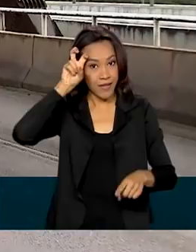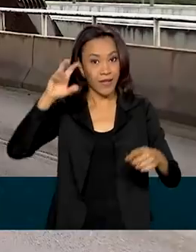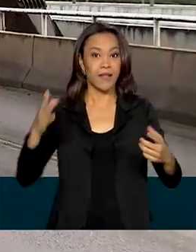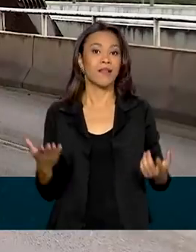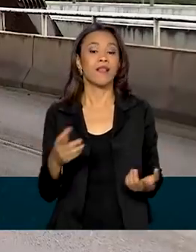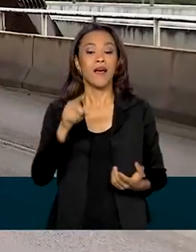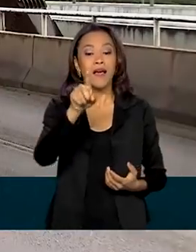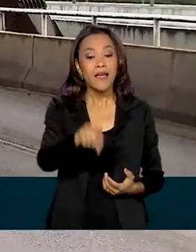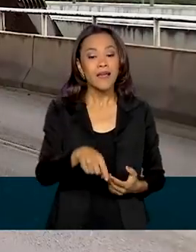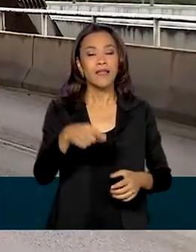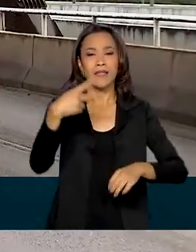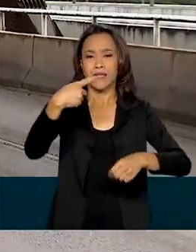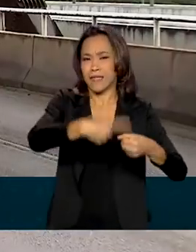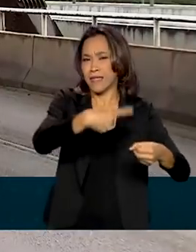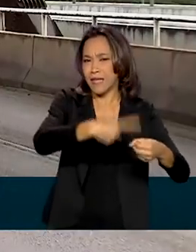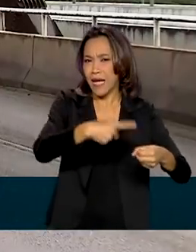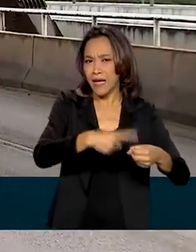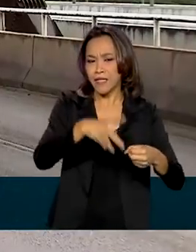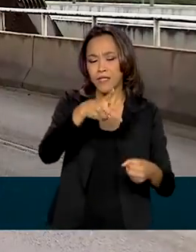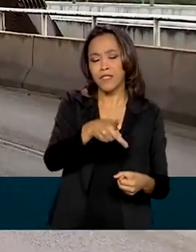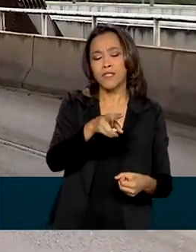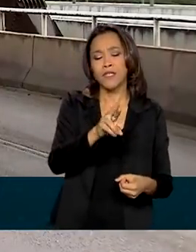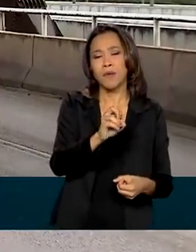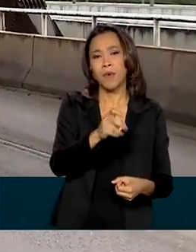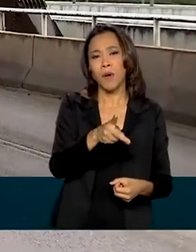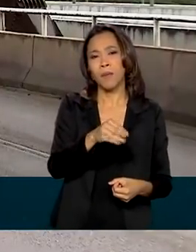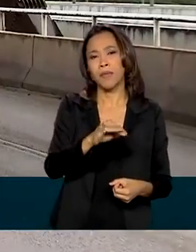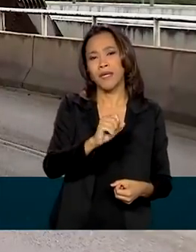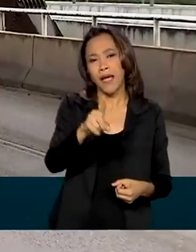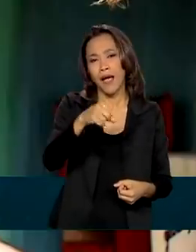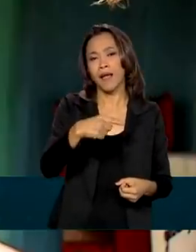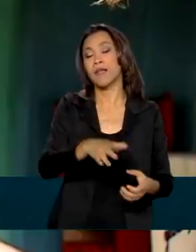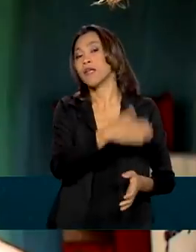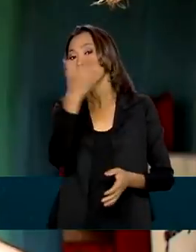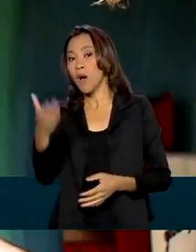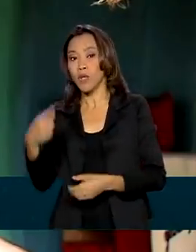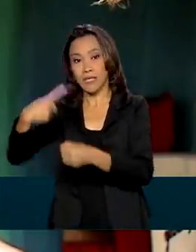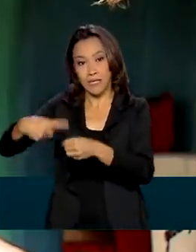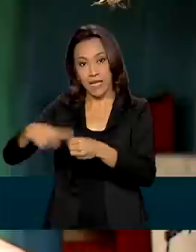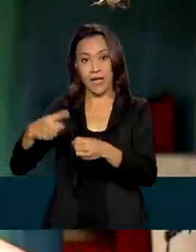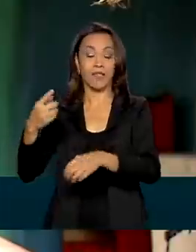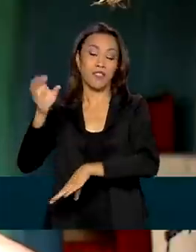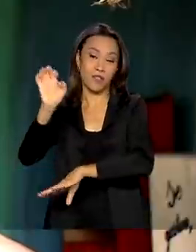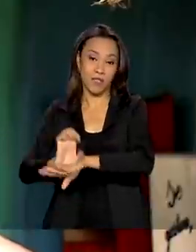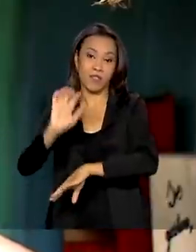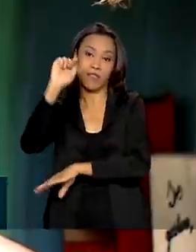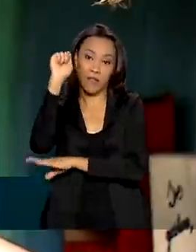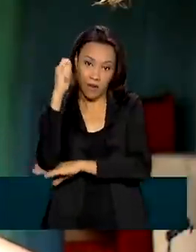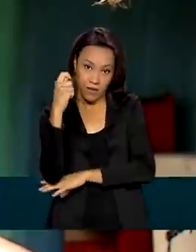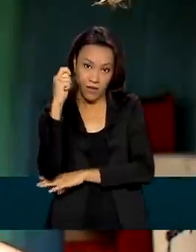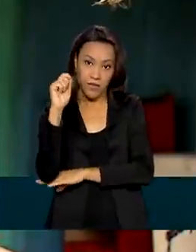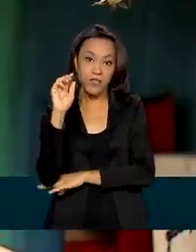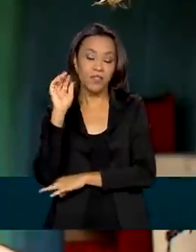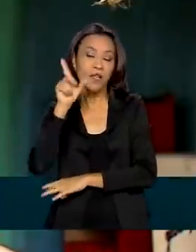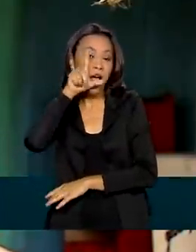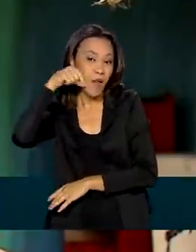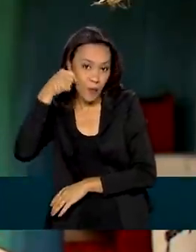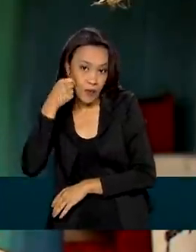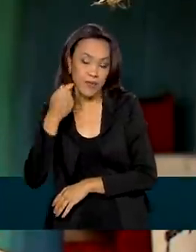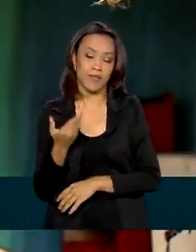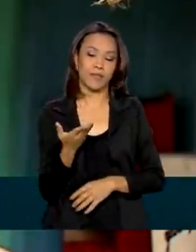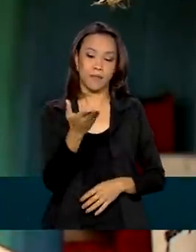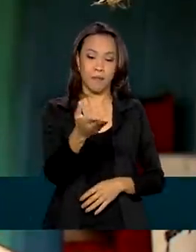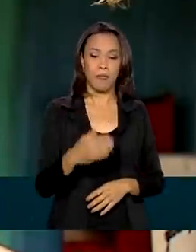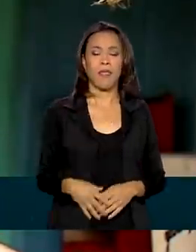de Propiar, em Sergipe, a Porto Real do Colégio, em Alagoas. Eu estou amando essa duplicação, por conta que essa ponte